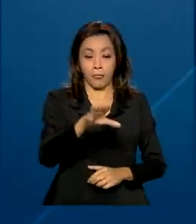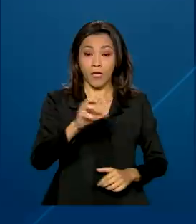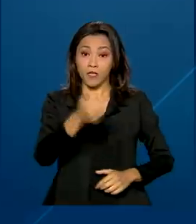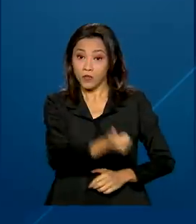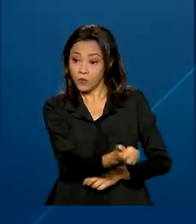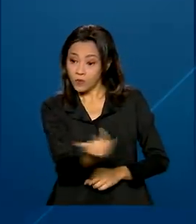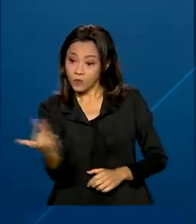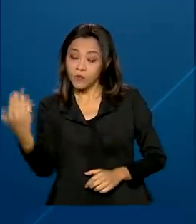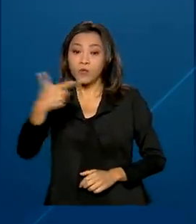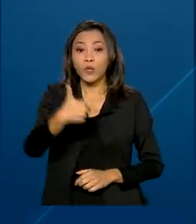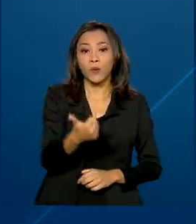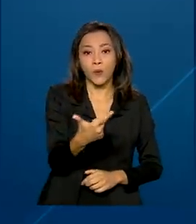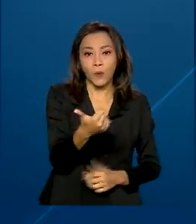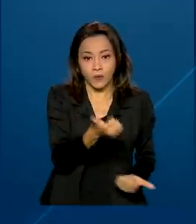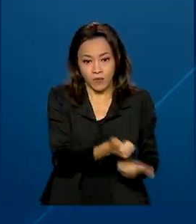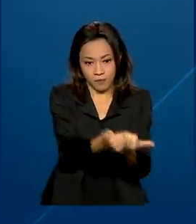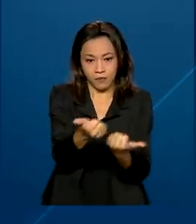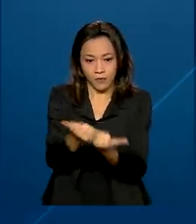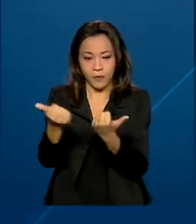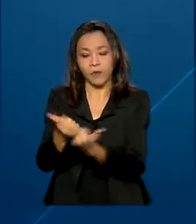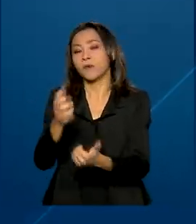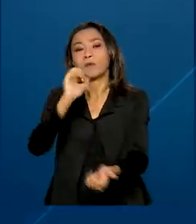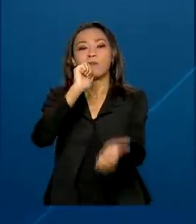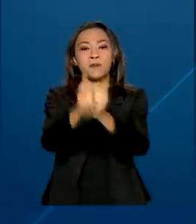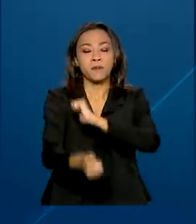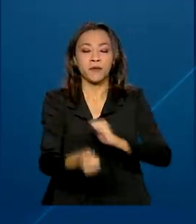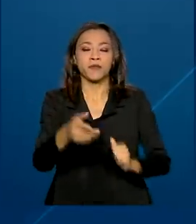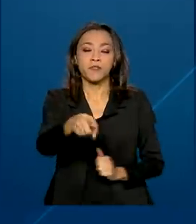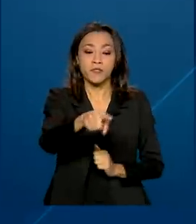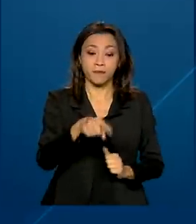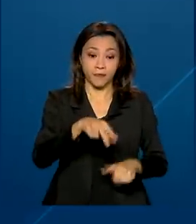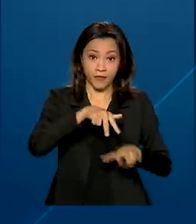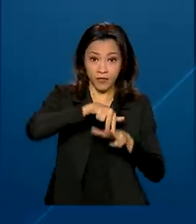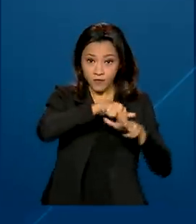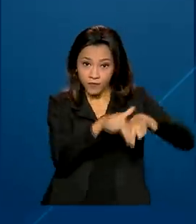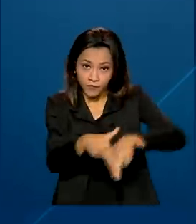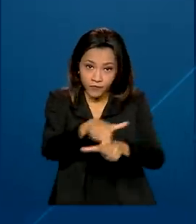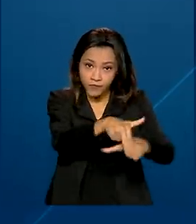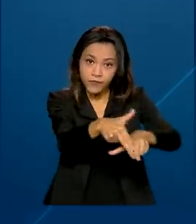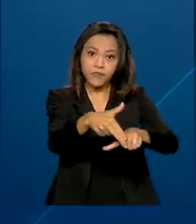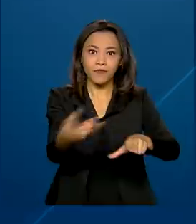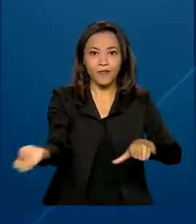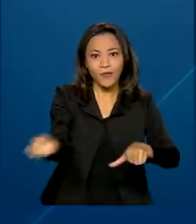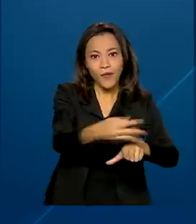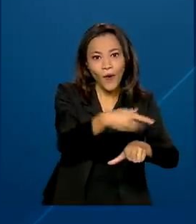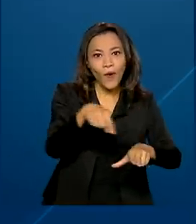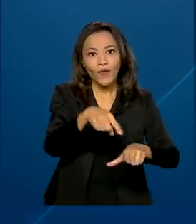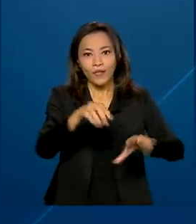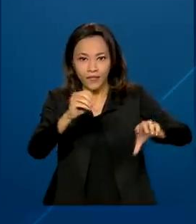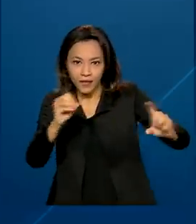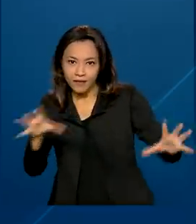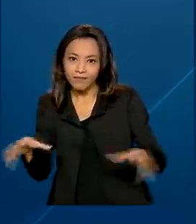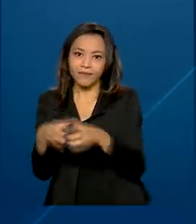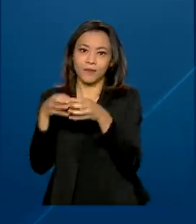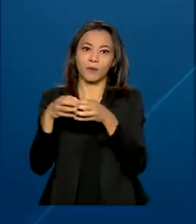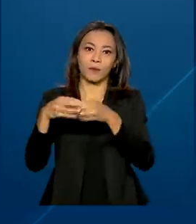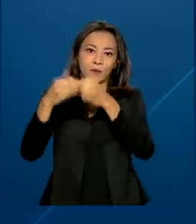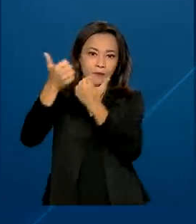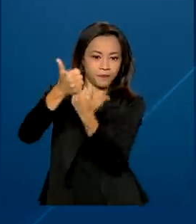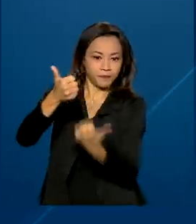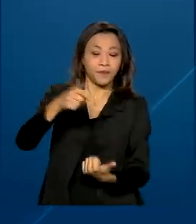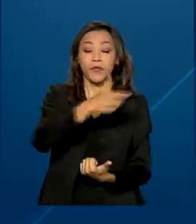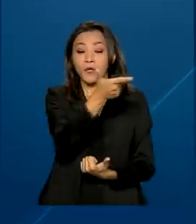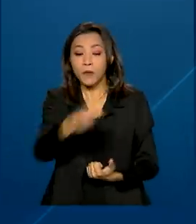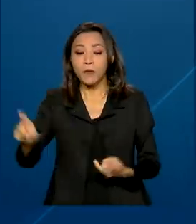patrocínios para projetos esportivos. Entre eles está o skate, modalidade nova nos Jogos Olímpicos e a segunda mais